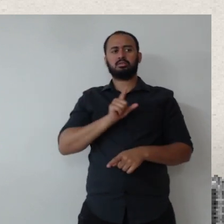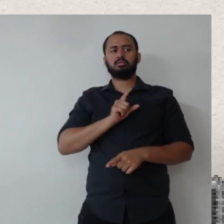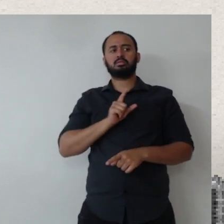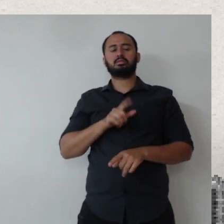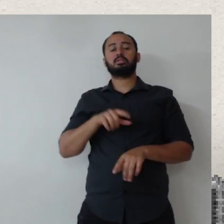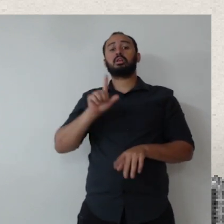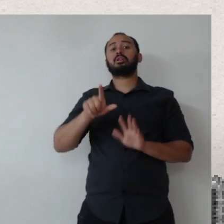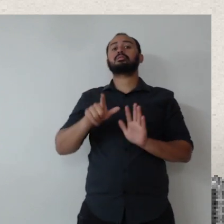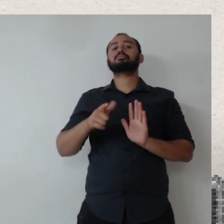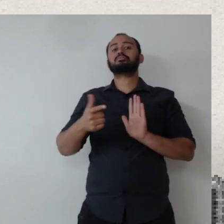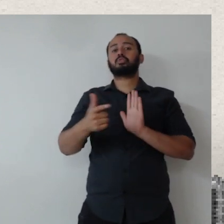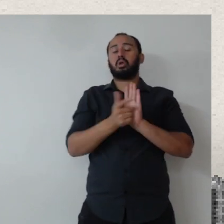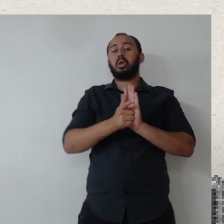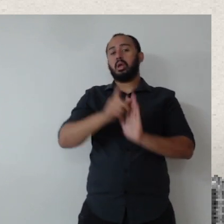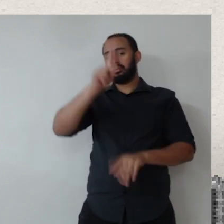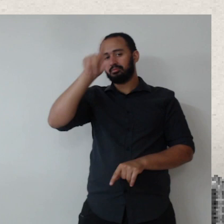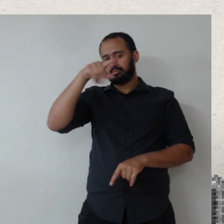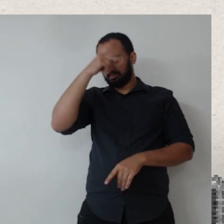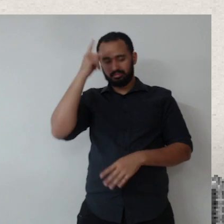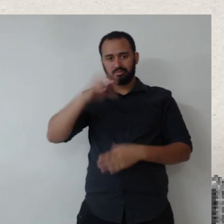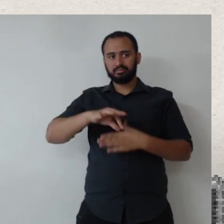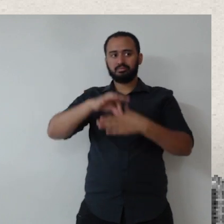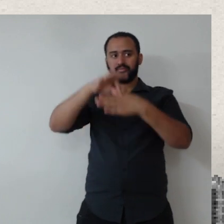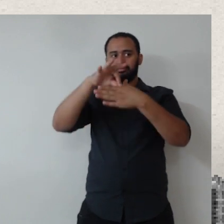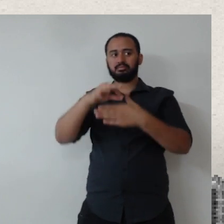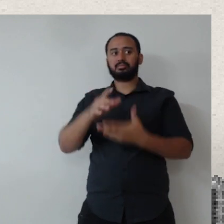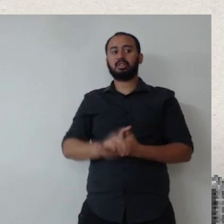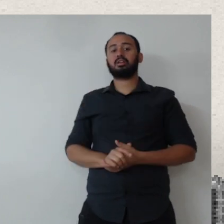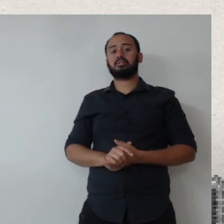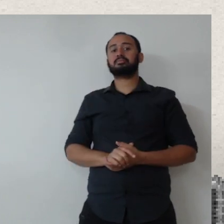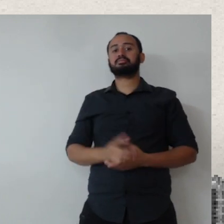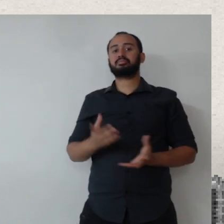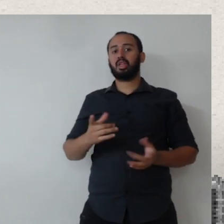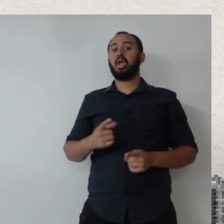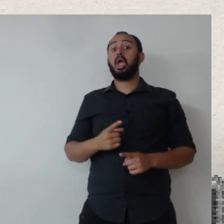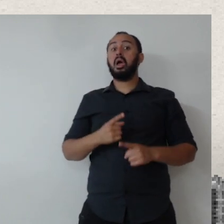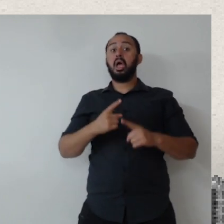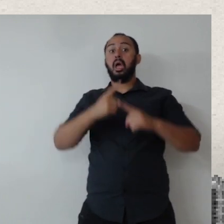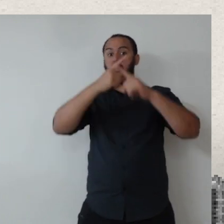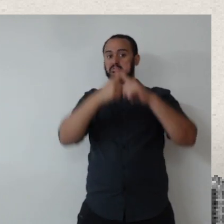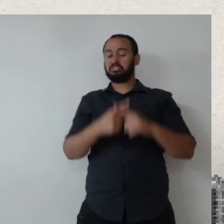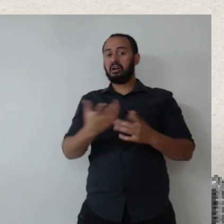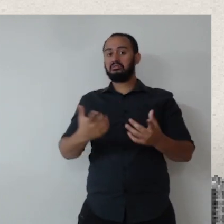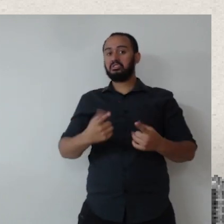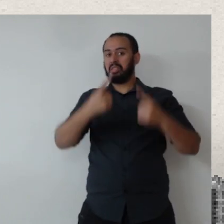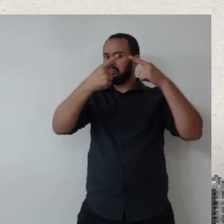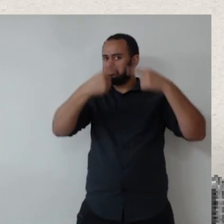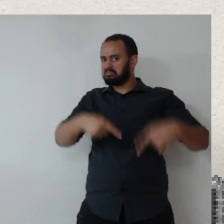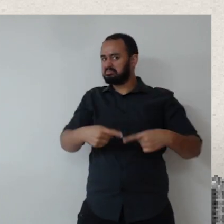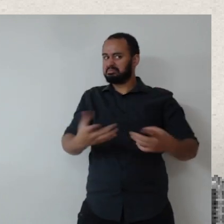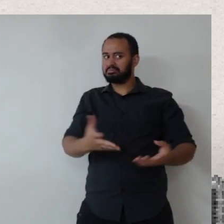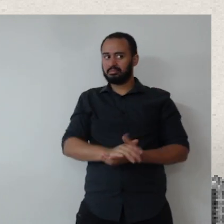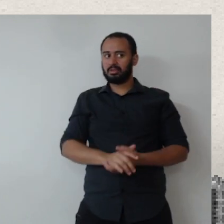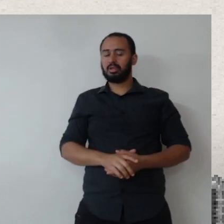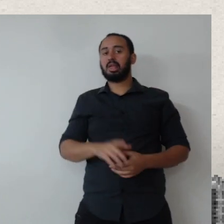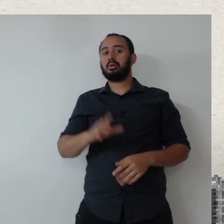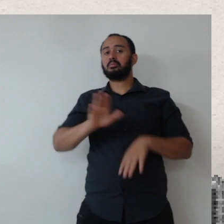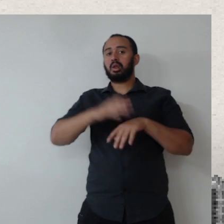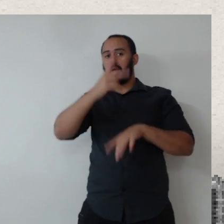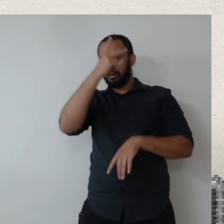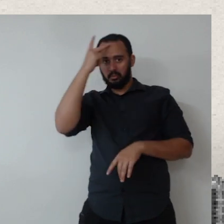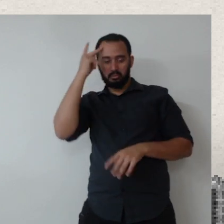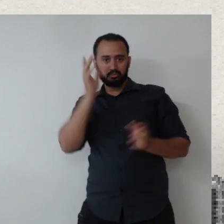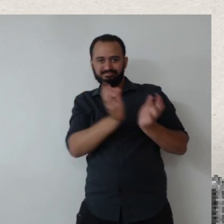relacionado ao papel da liderança mesmo, eu penso dessa forma, de tentar fazer as o desafio, né, Renato? Esse é o nosso desafio, principalmente o pessoal da área de